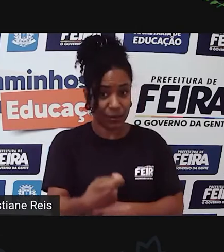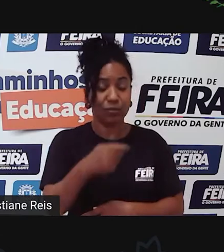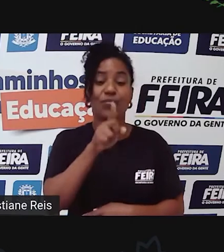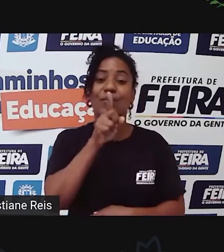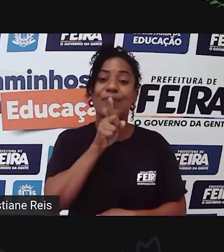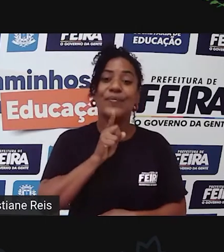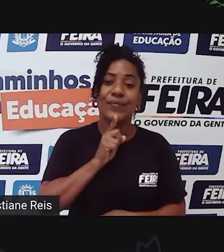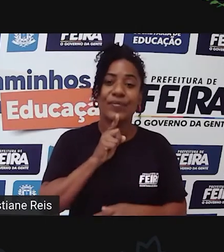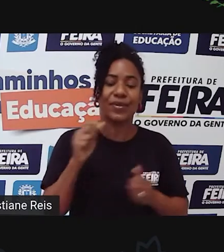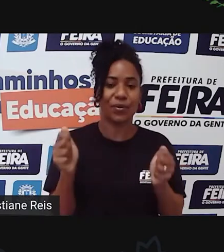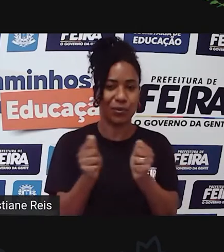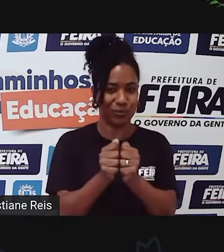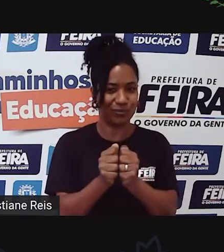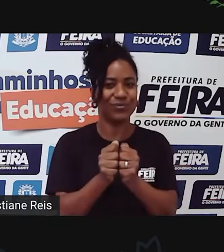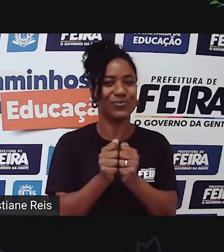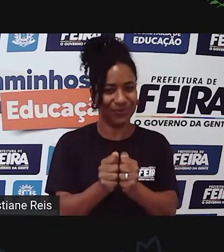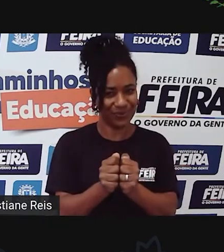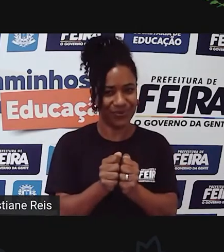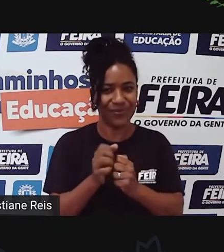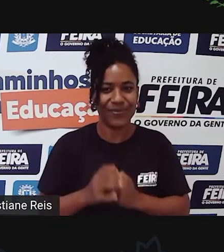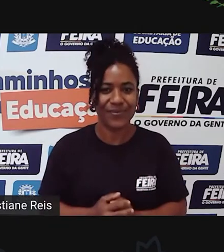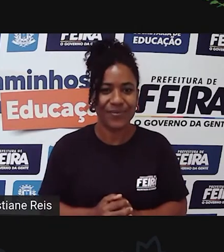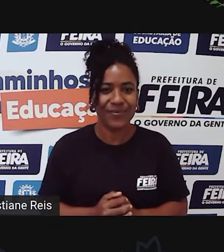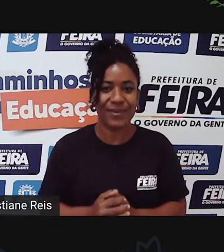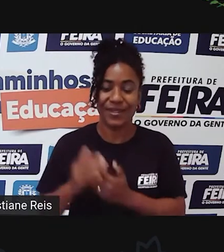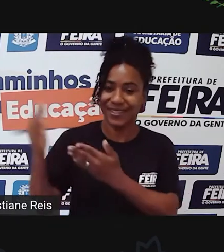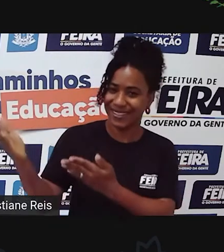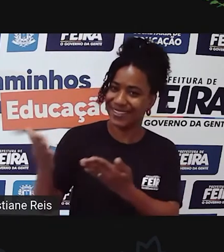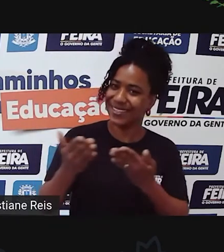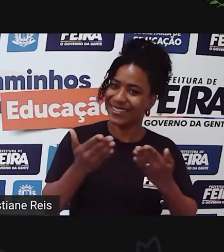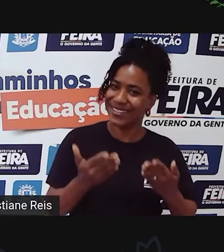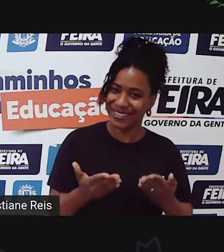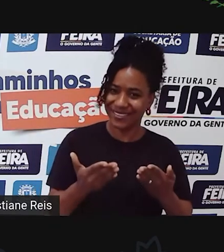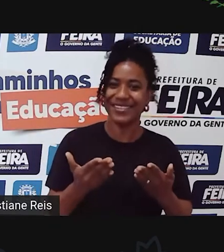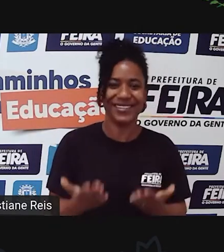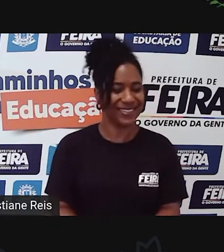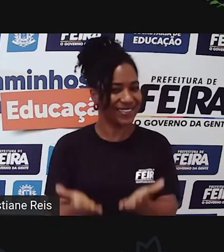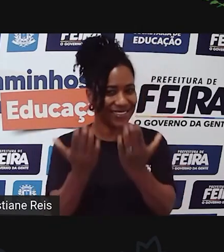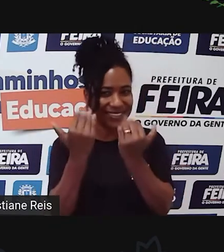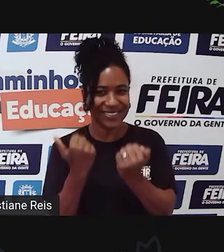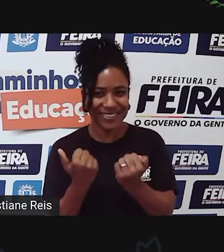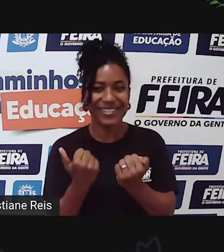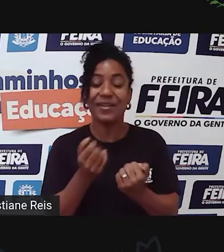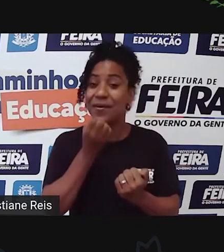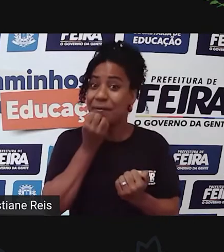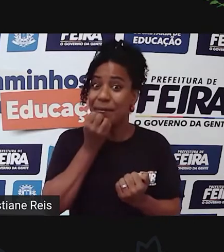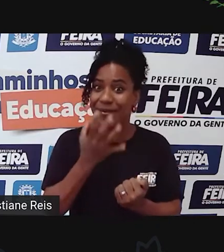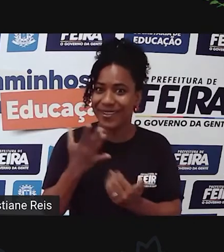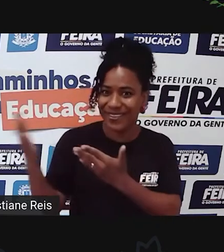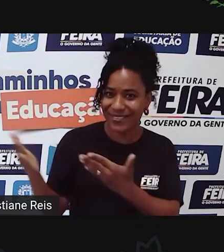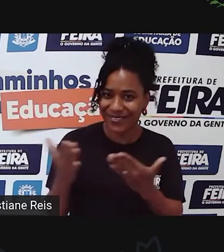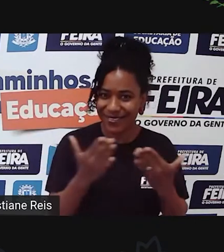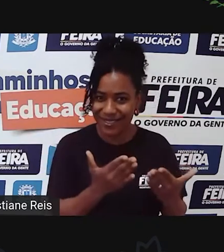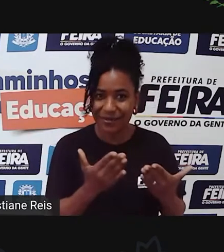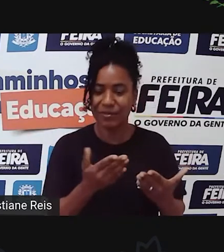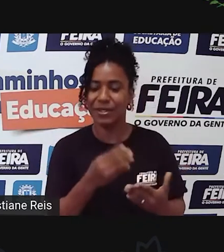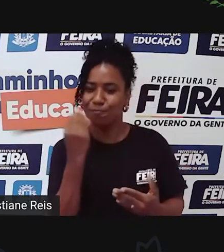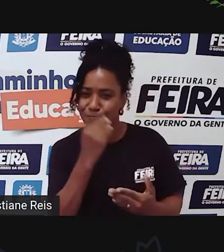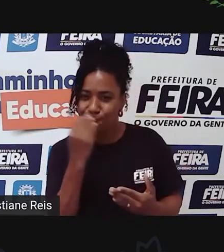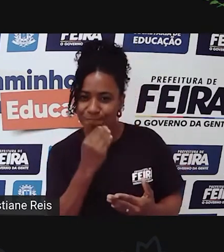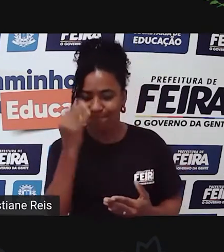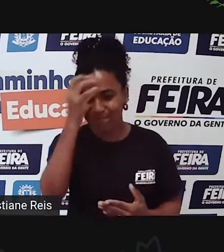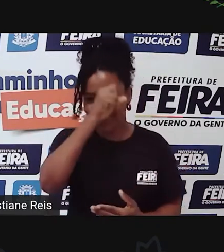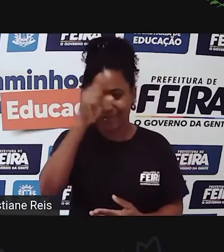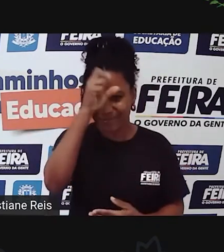vai hoje, né, trabalhar com a gente. Então, convido vocês para mais essa aula, sejam bem-vindos e espero que vocês aproveitem da